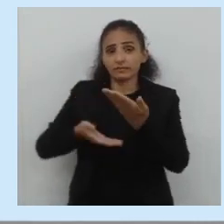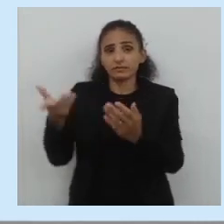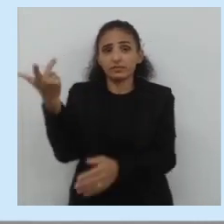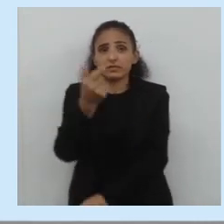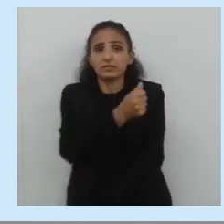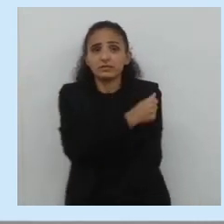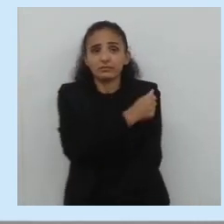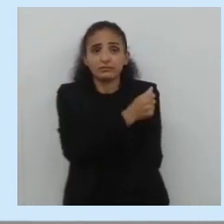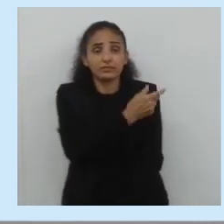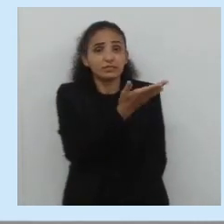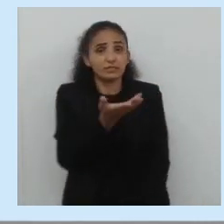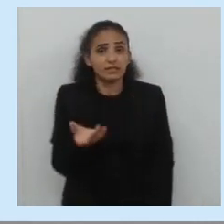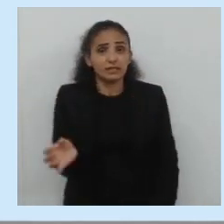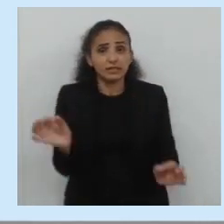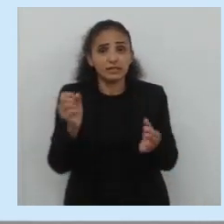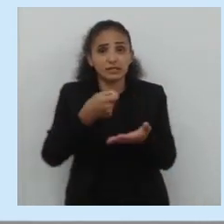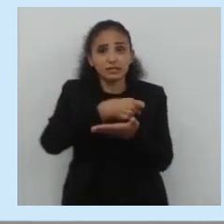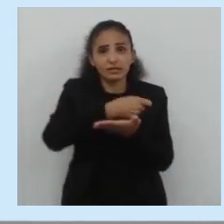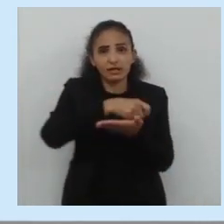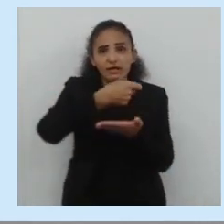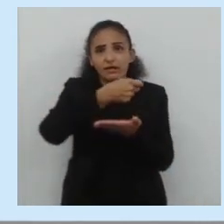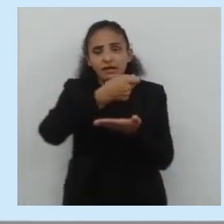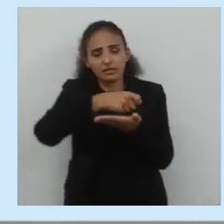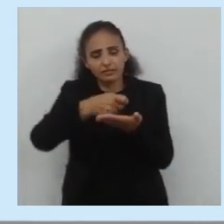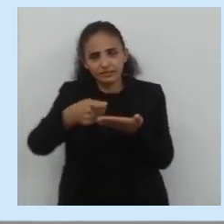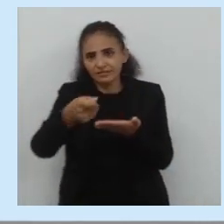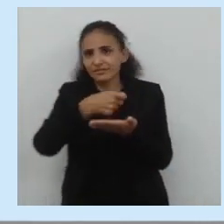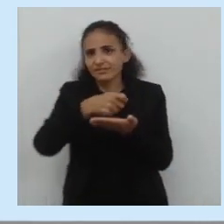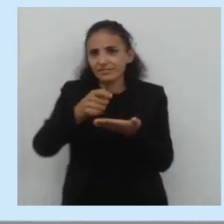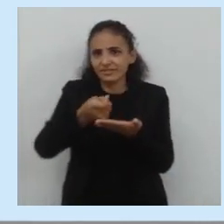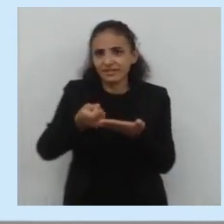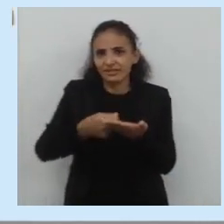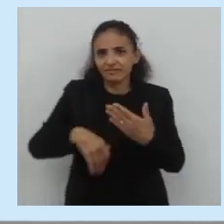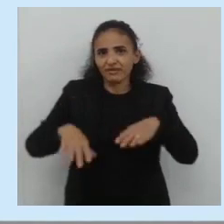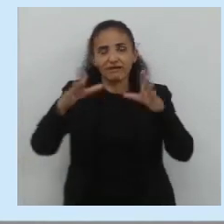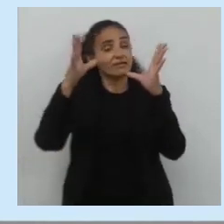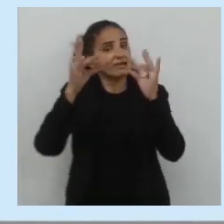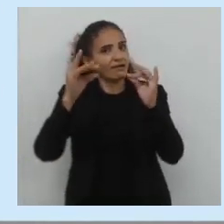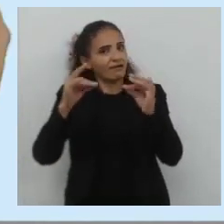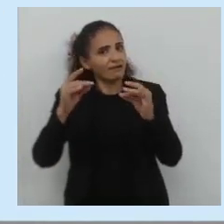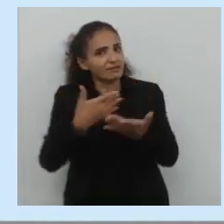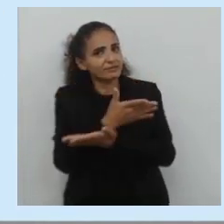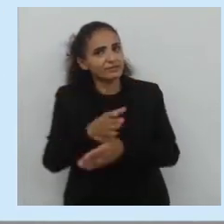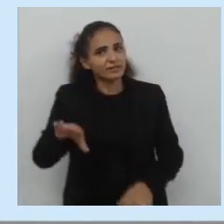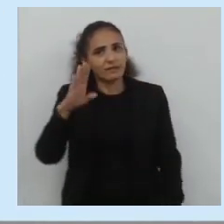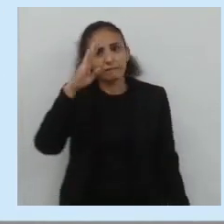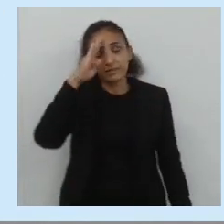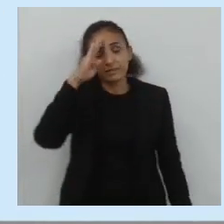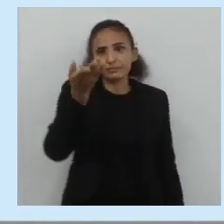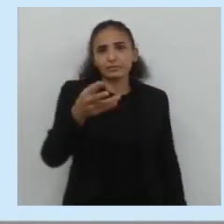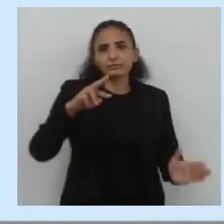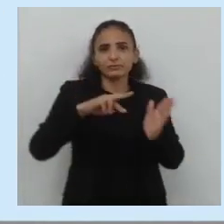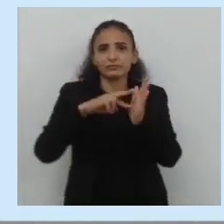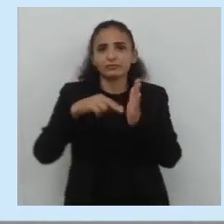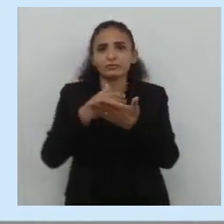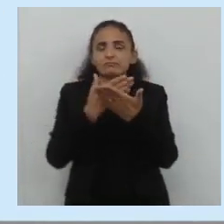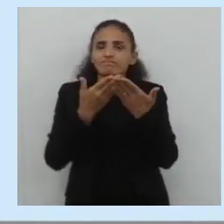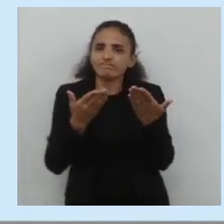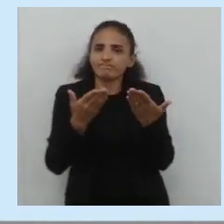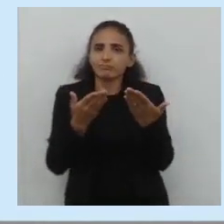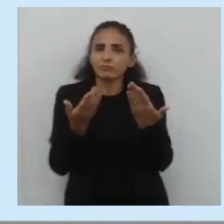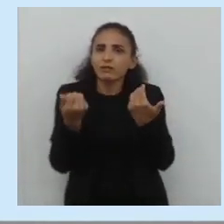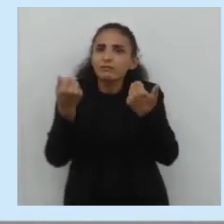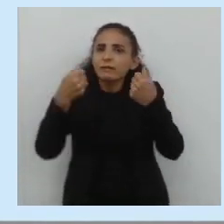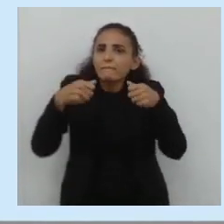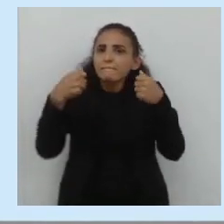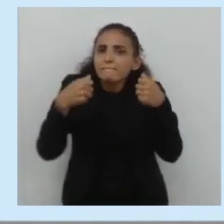você, o produtor do texto, e o seu receptor, aquele, aquele seu receptor principal, é o seguinte, quanto